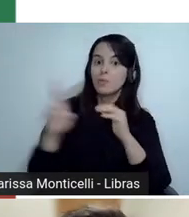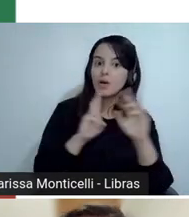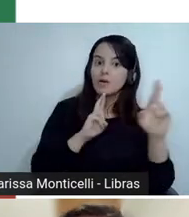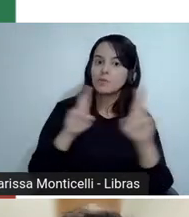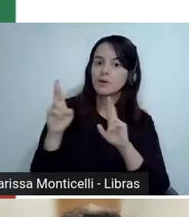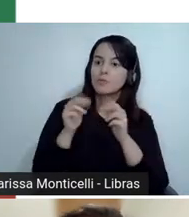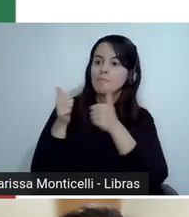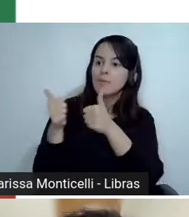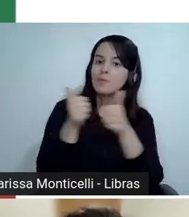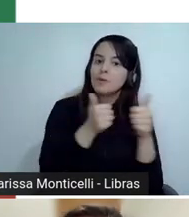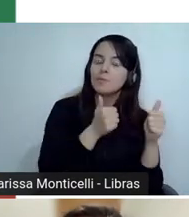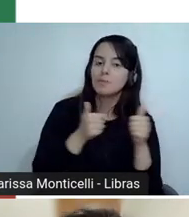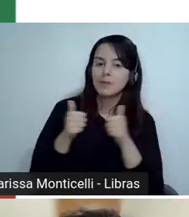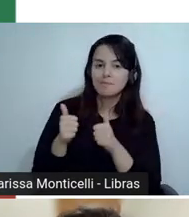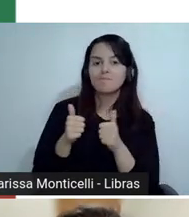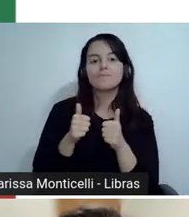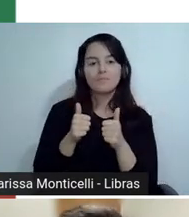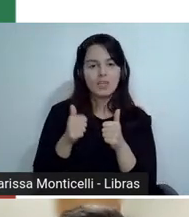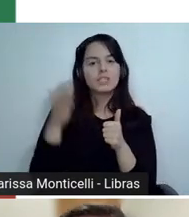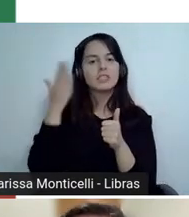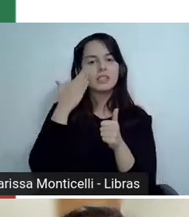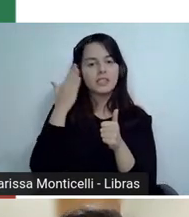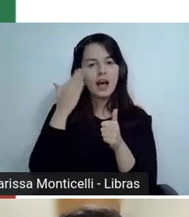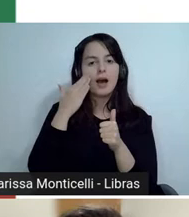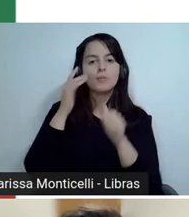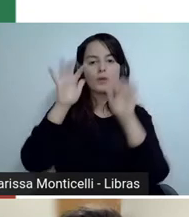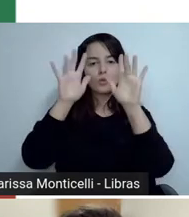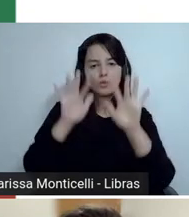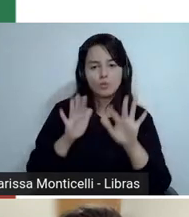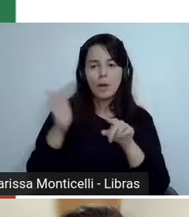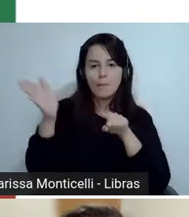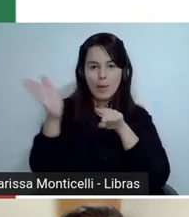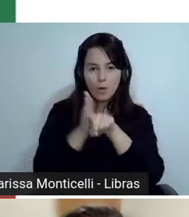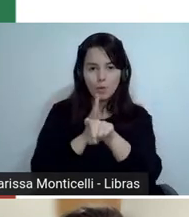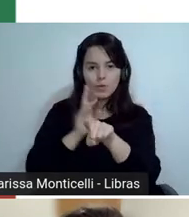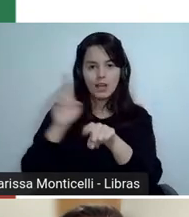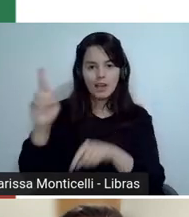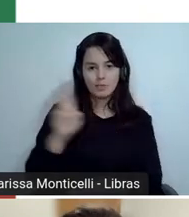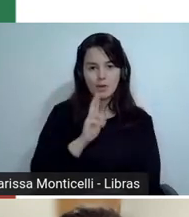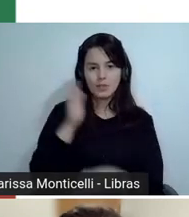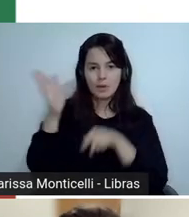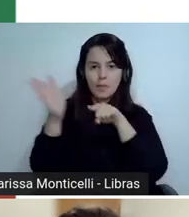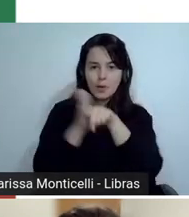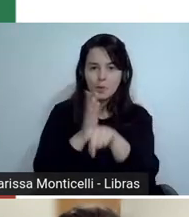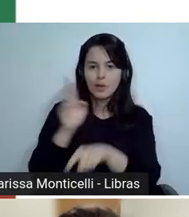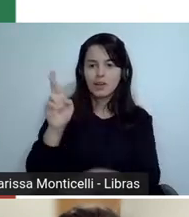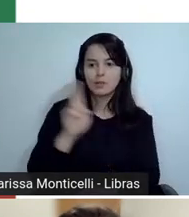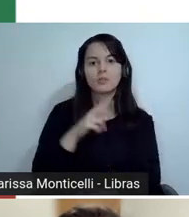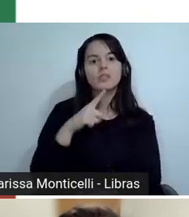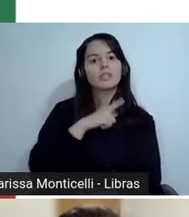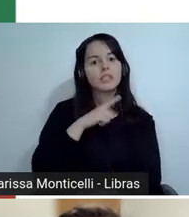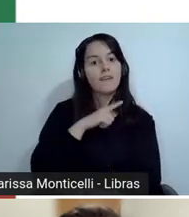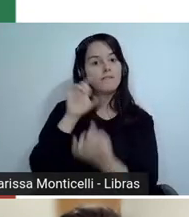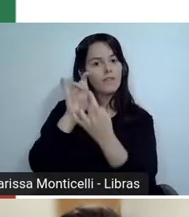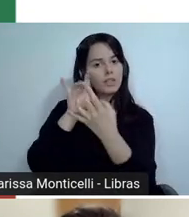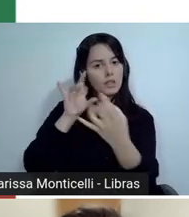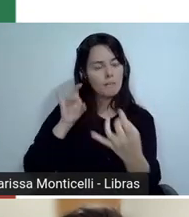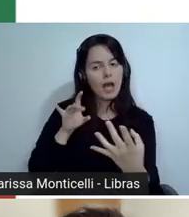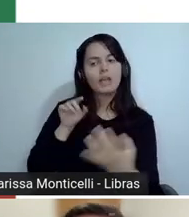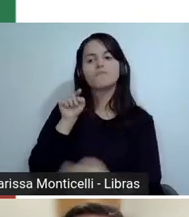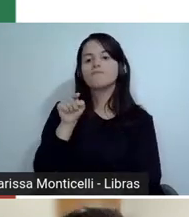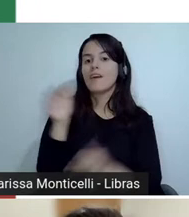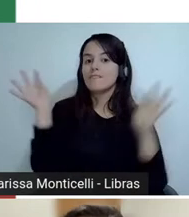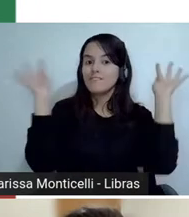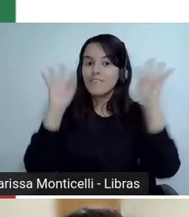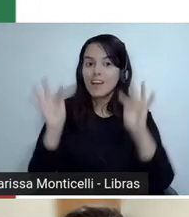teve acesso dos questionários. Então a gente fica muito feliz com esses feedbacks que vocês trazem. Então, com certeza, é mais um encontro